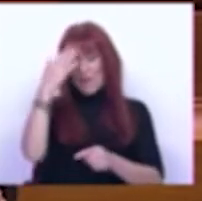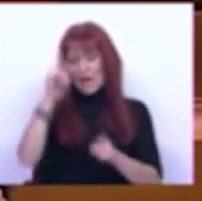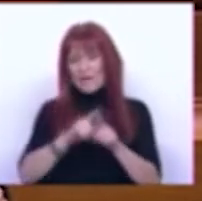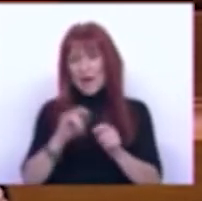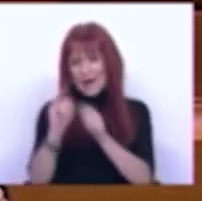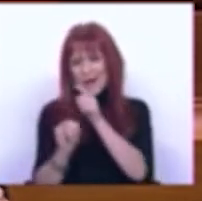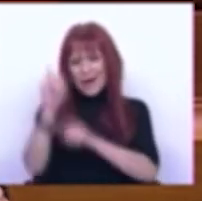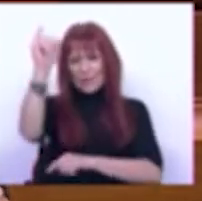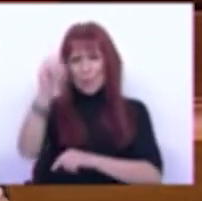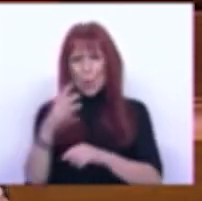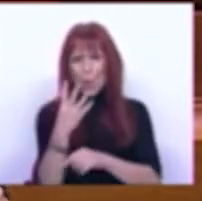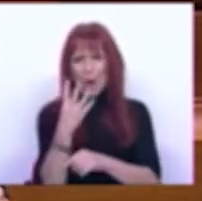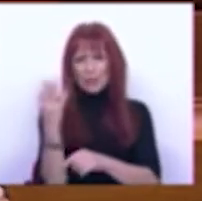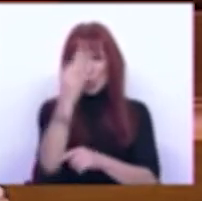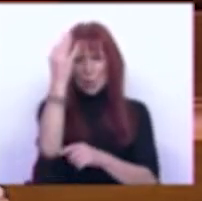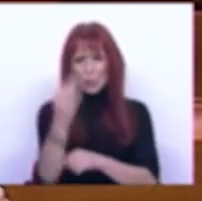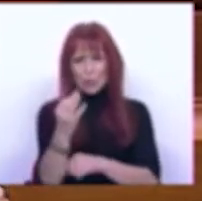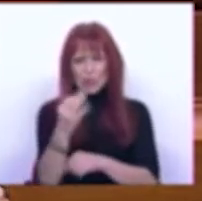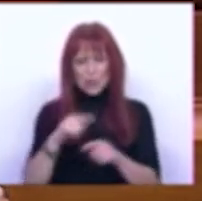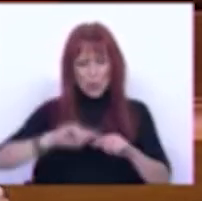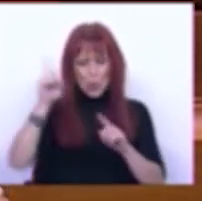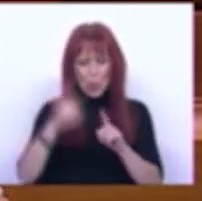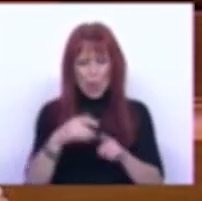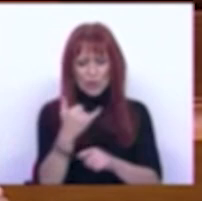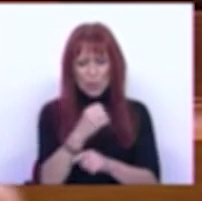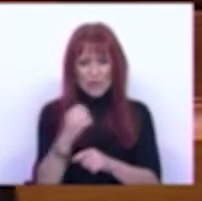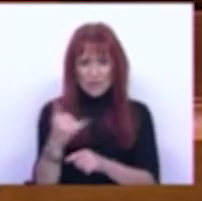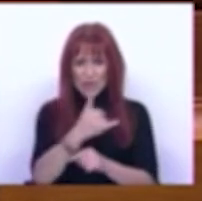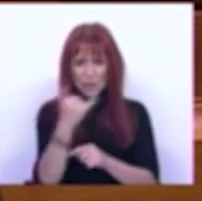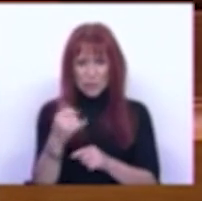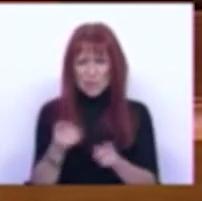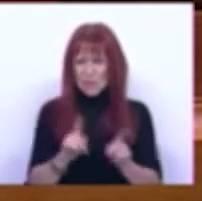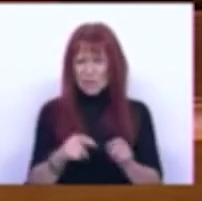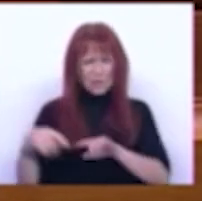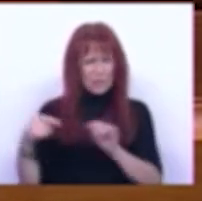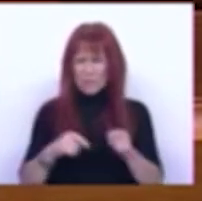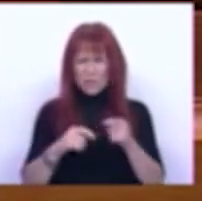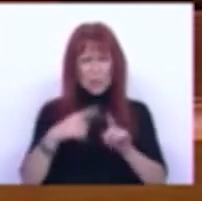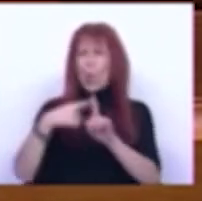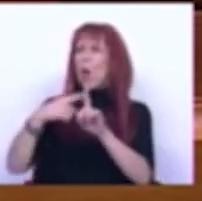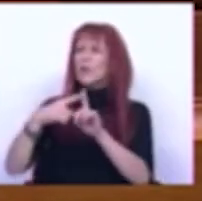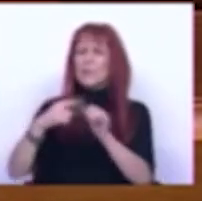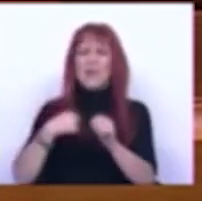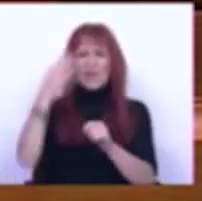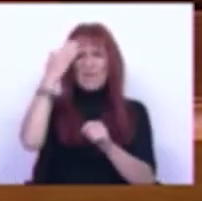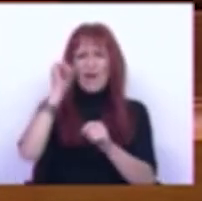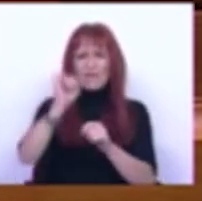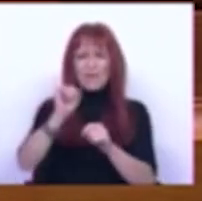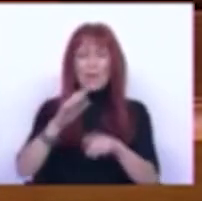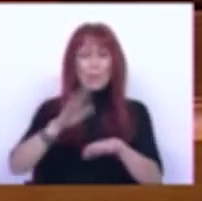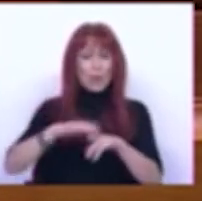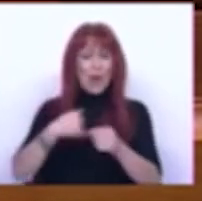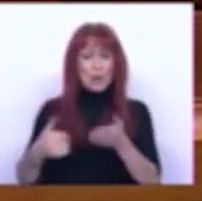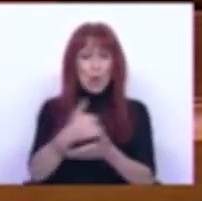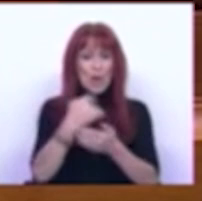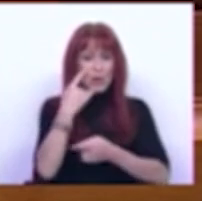uma inflação de 4% em 2022 Não vou debater o otimismo desta previsão face